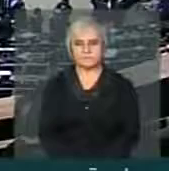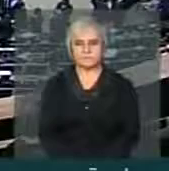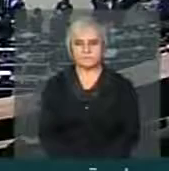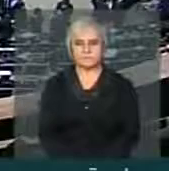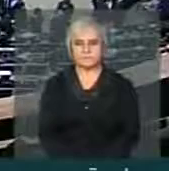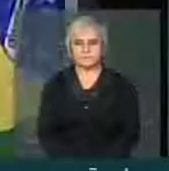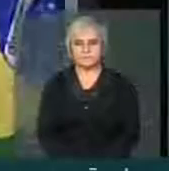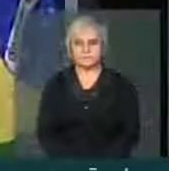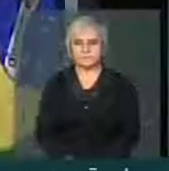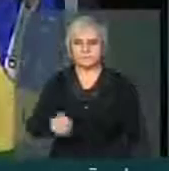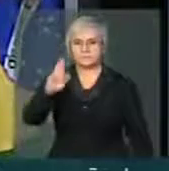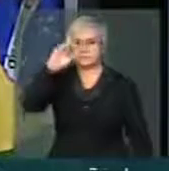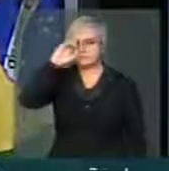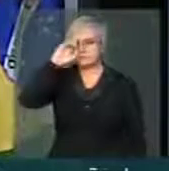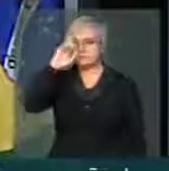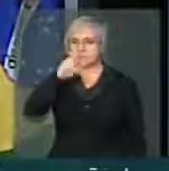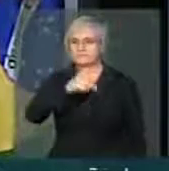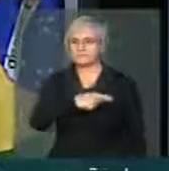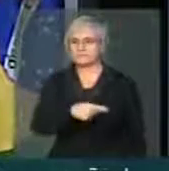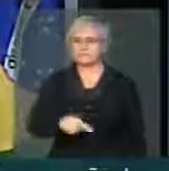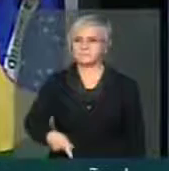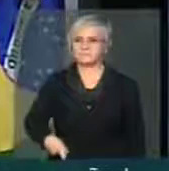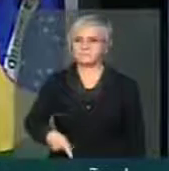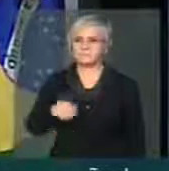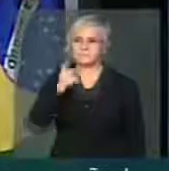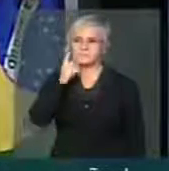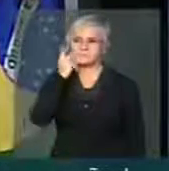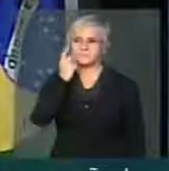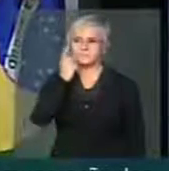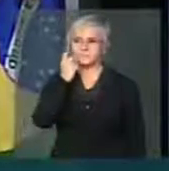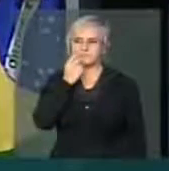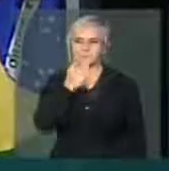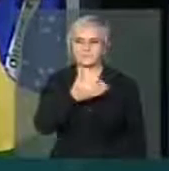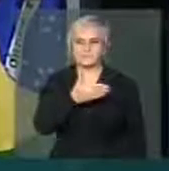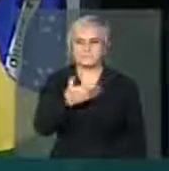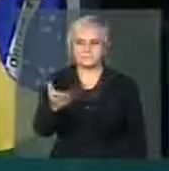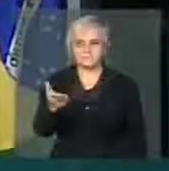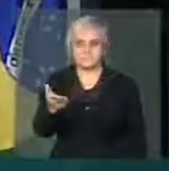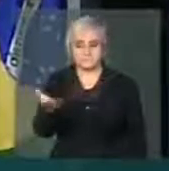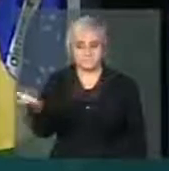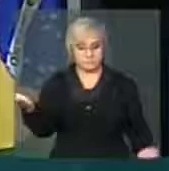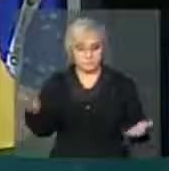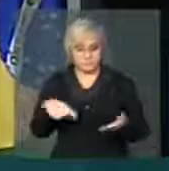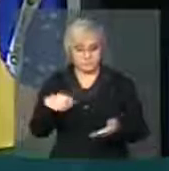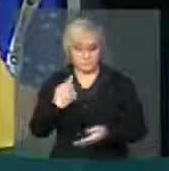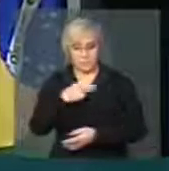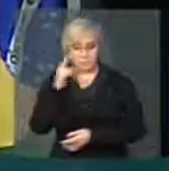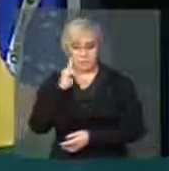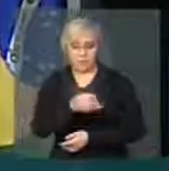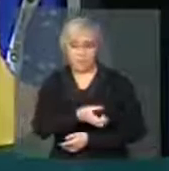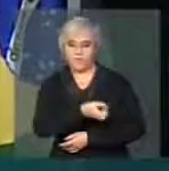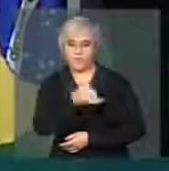Presidente, senhoras e senhores deputados Temos visto aqui vários oradores